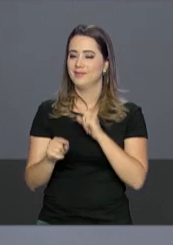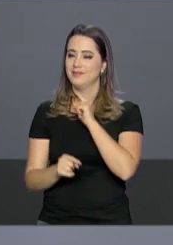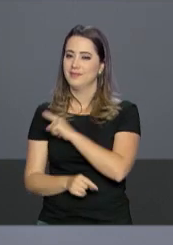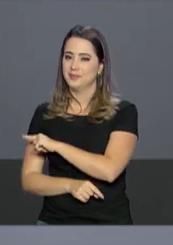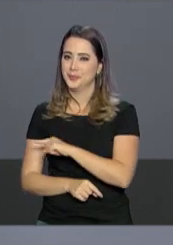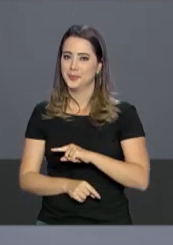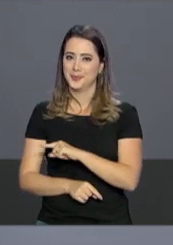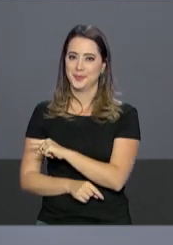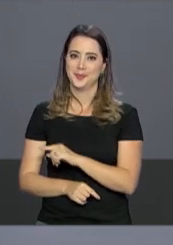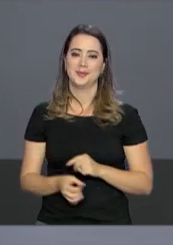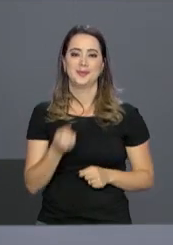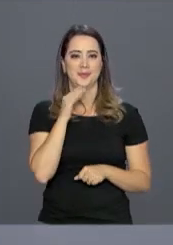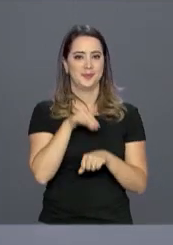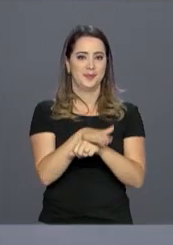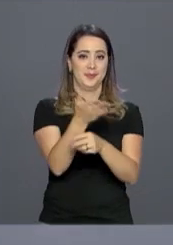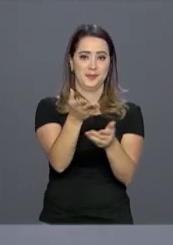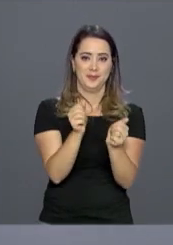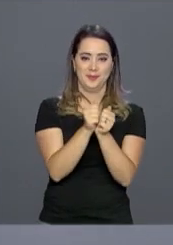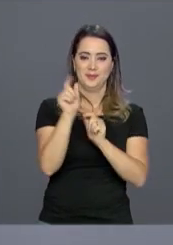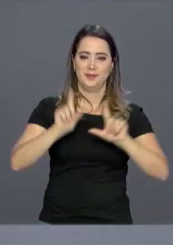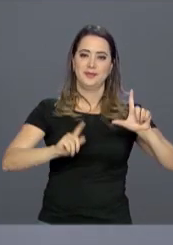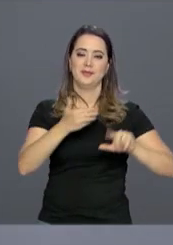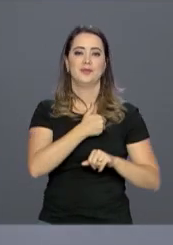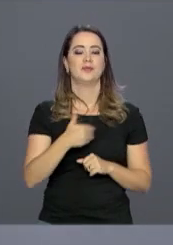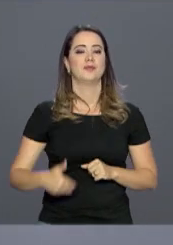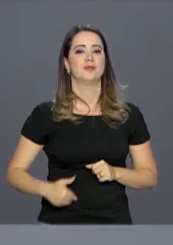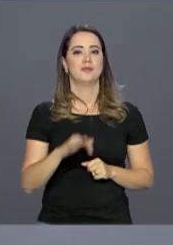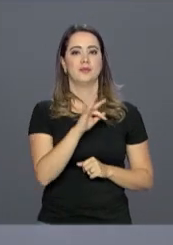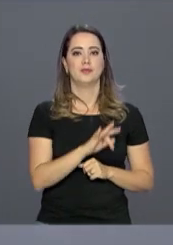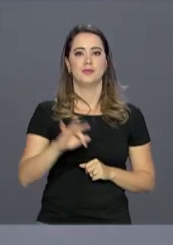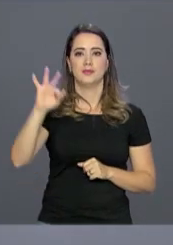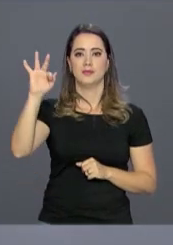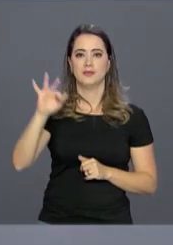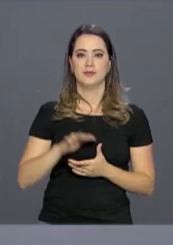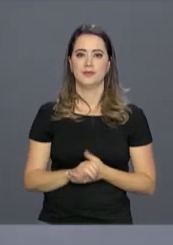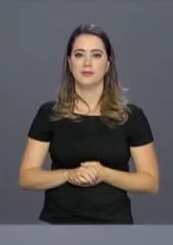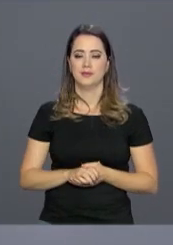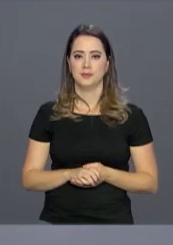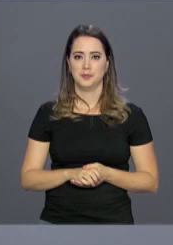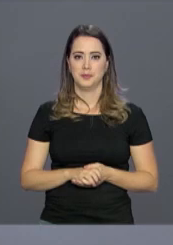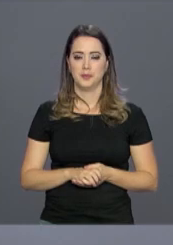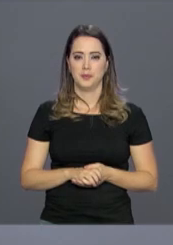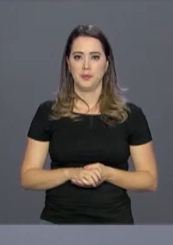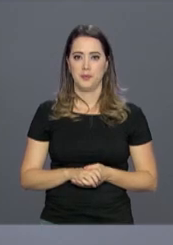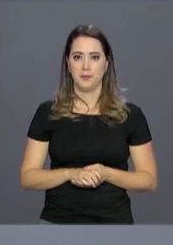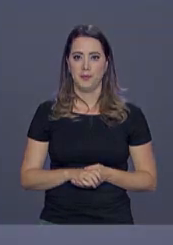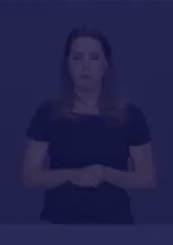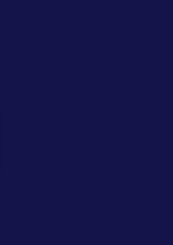YouTube. Uma boa noite para você e continue com a gente aqui na NBR, TV do Governo Federal.